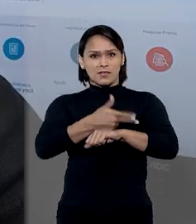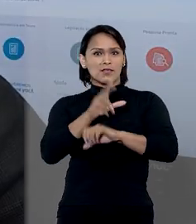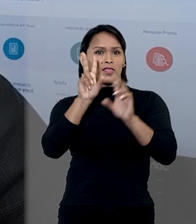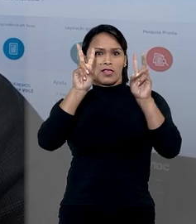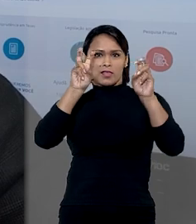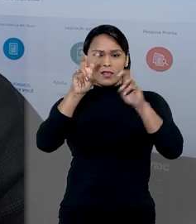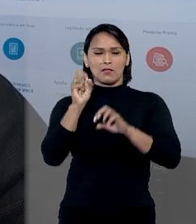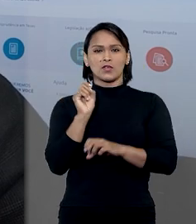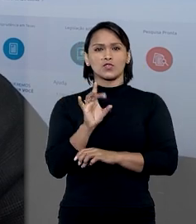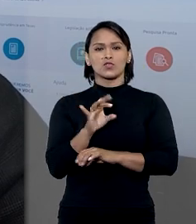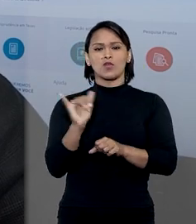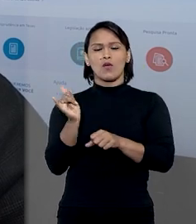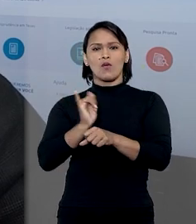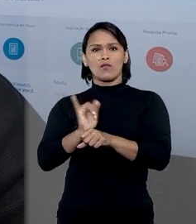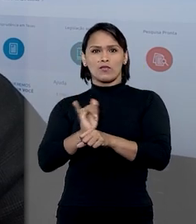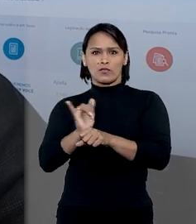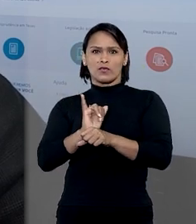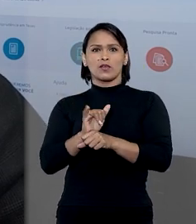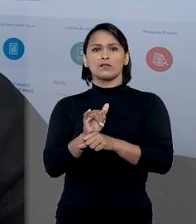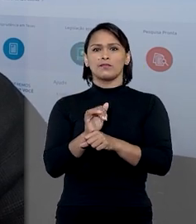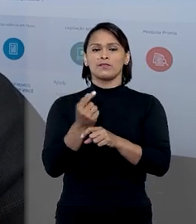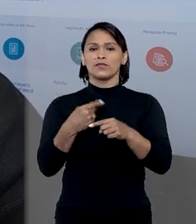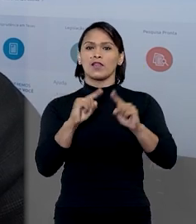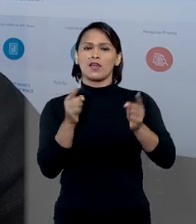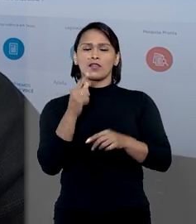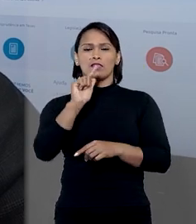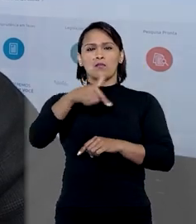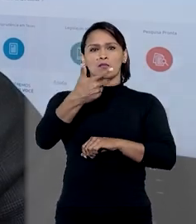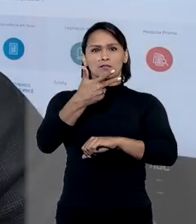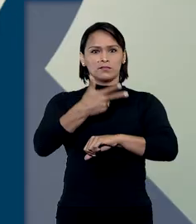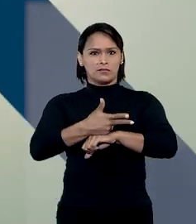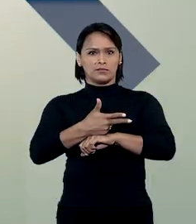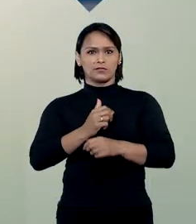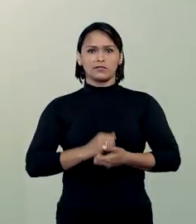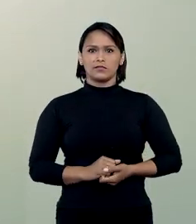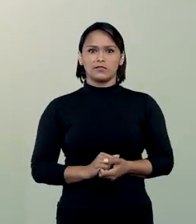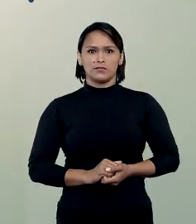basta acessar o canal do STJ no YouTube. Até o próximo vídeo!